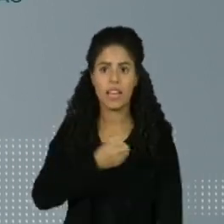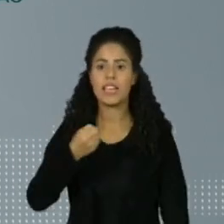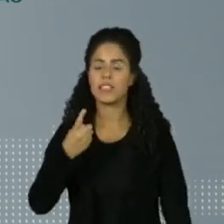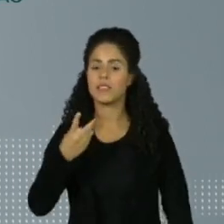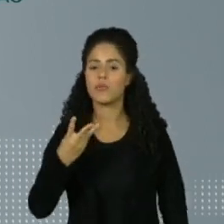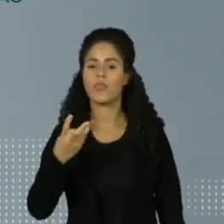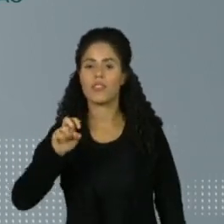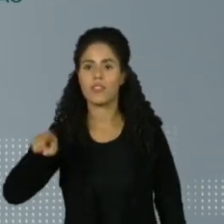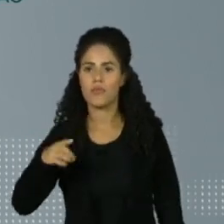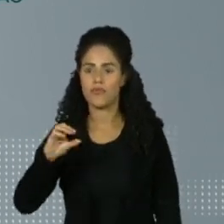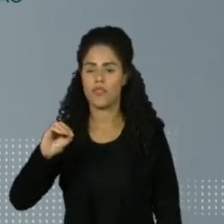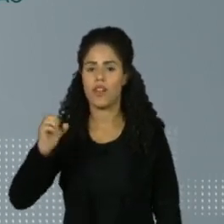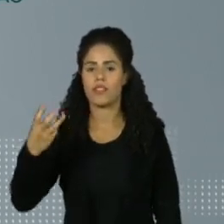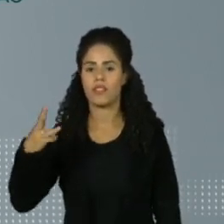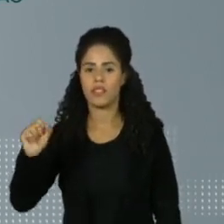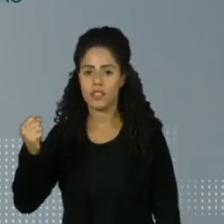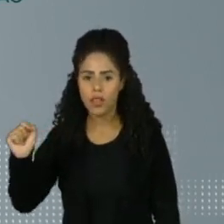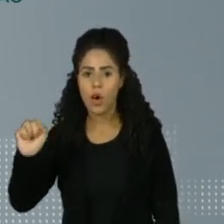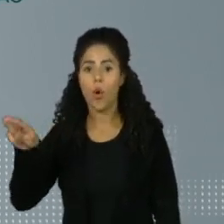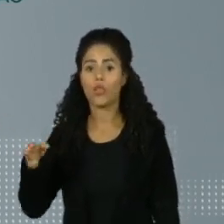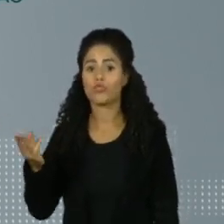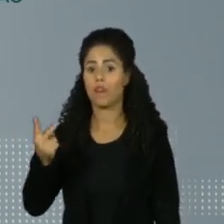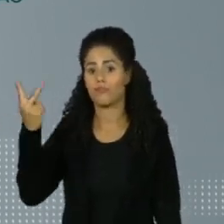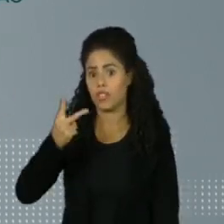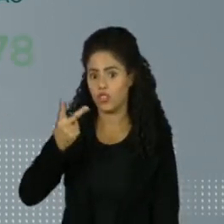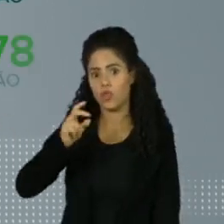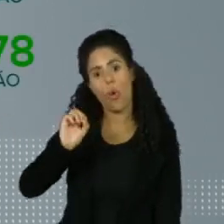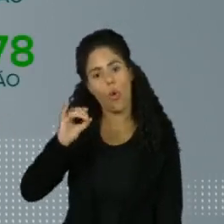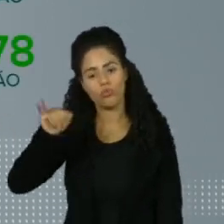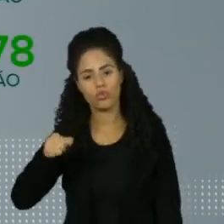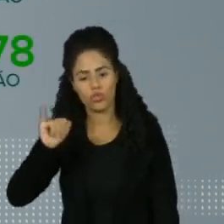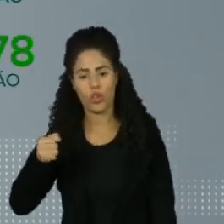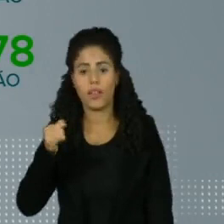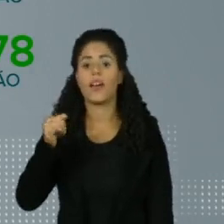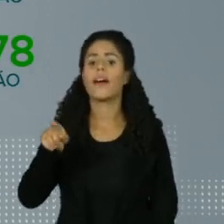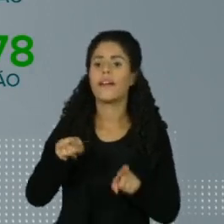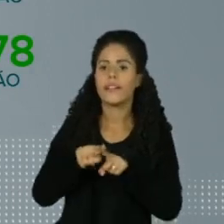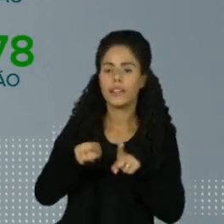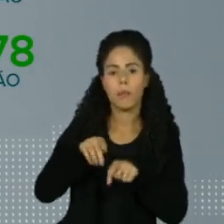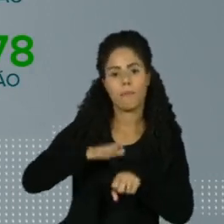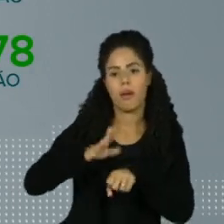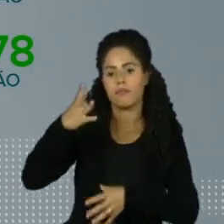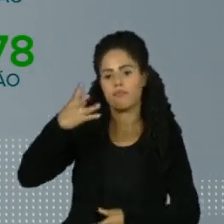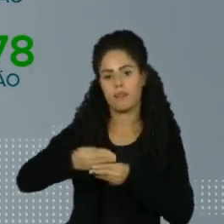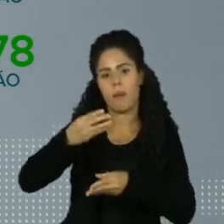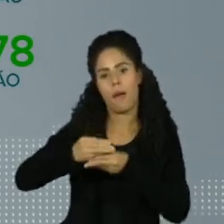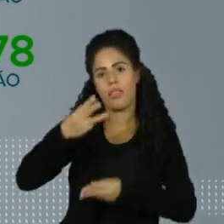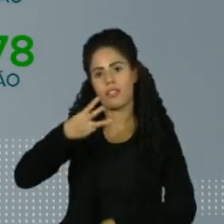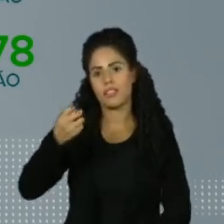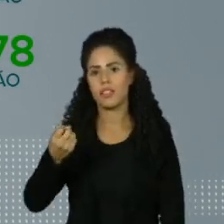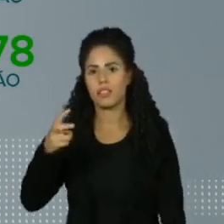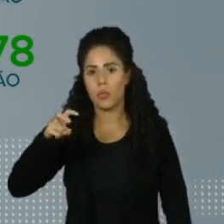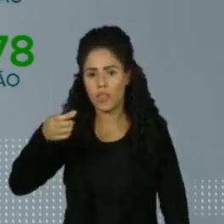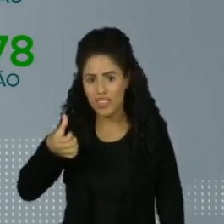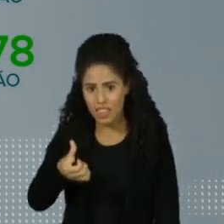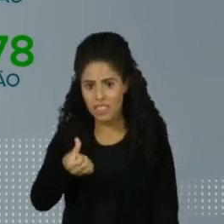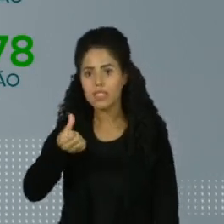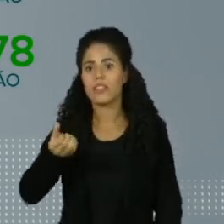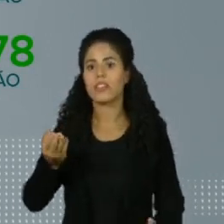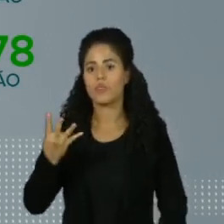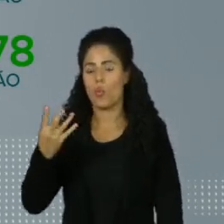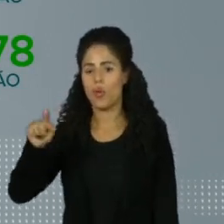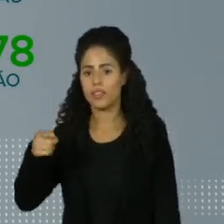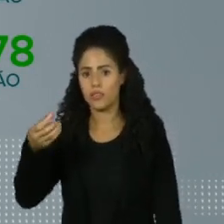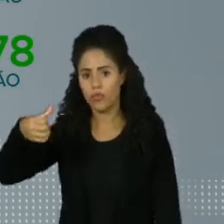153 milhões receberam a segunda ou a dose da Janssen. E mais de 56 milhões foram imunizados